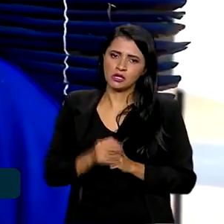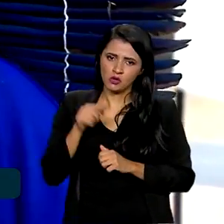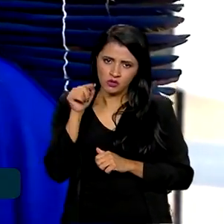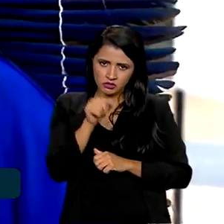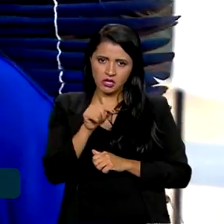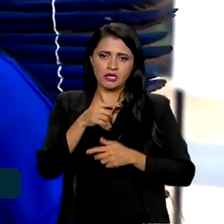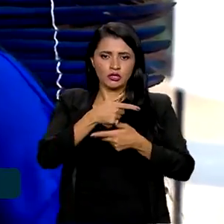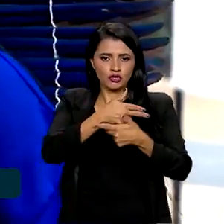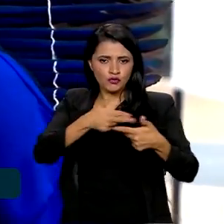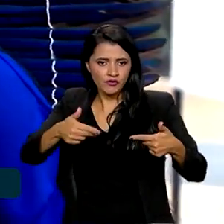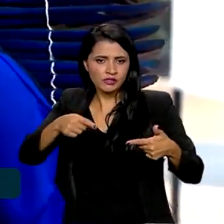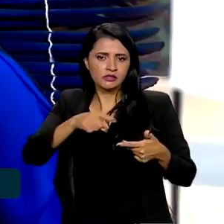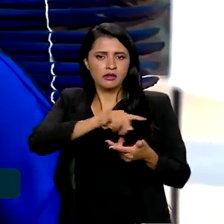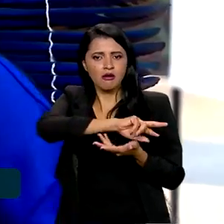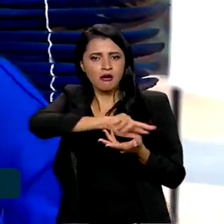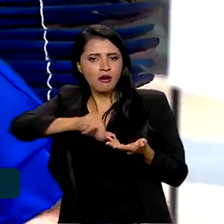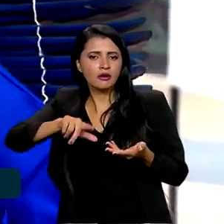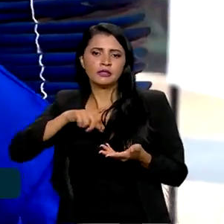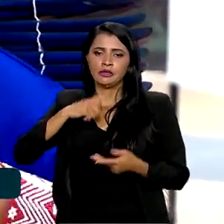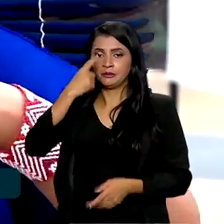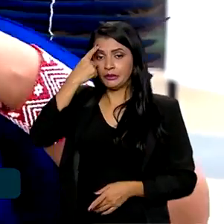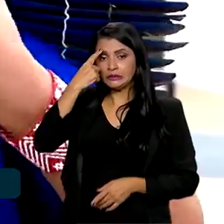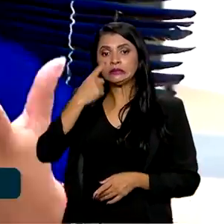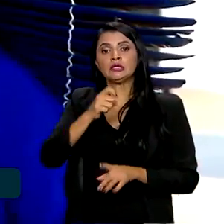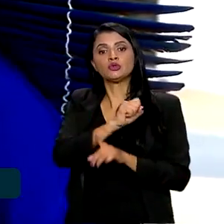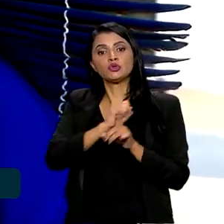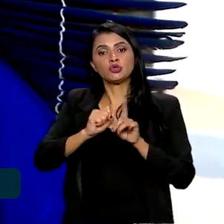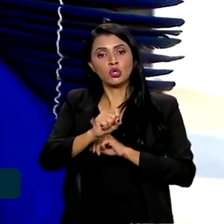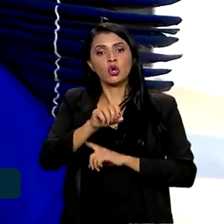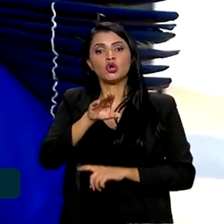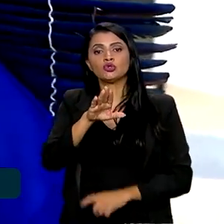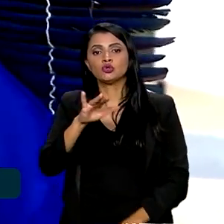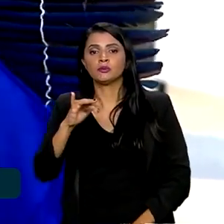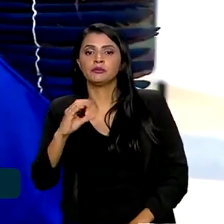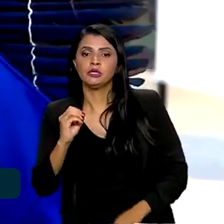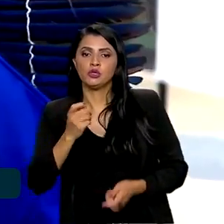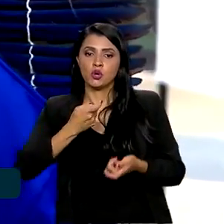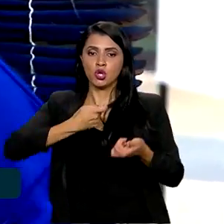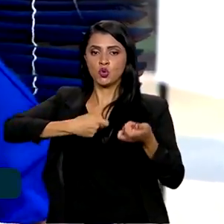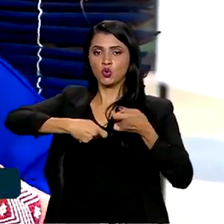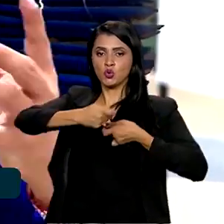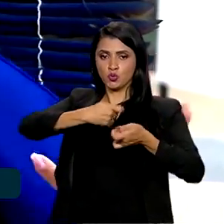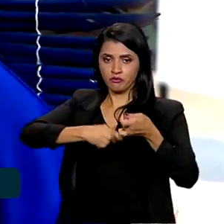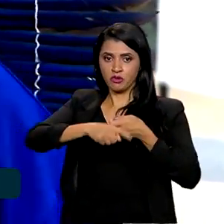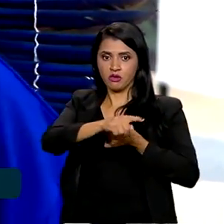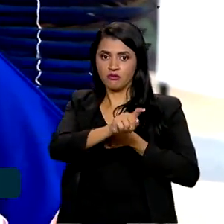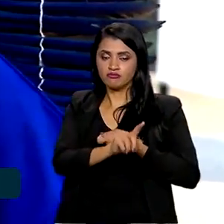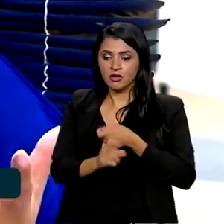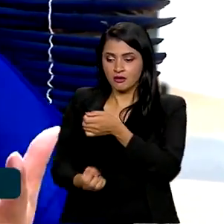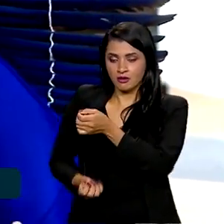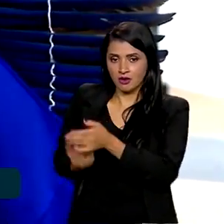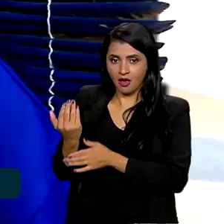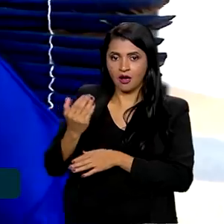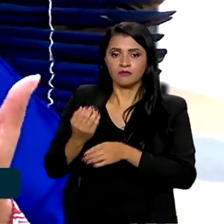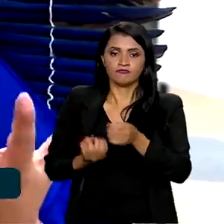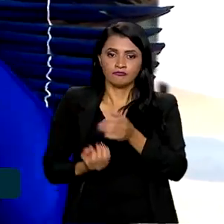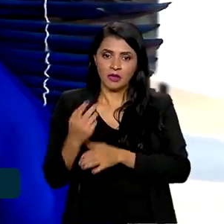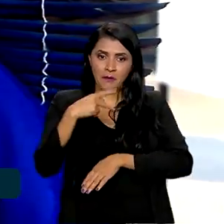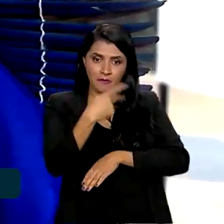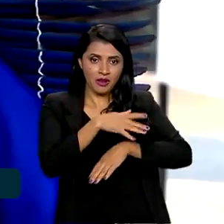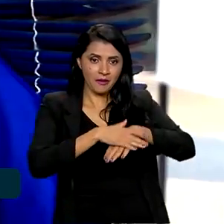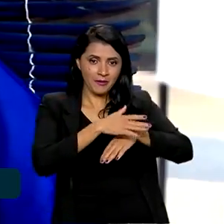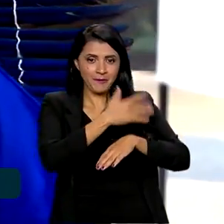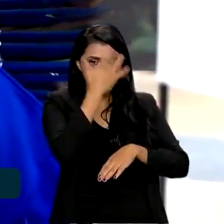diversidade, pensando também a sociobioeconomia que é gerada, produzida por essas